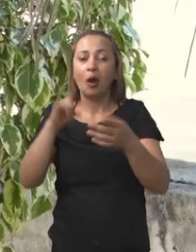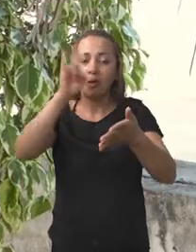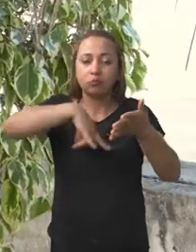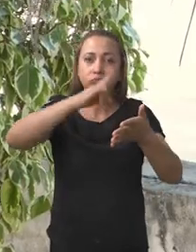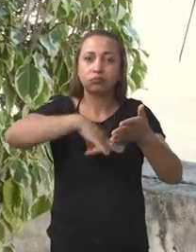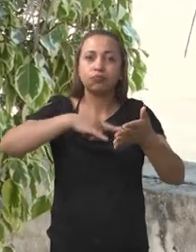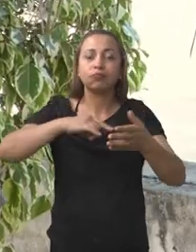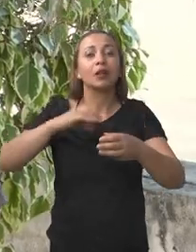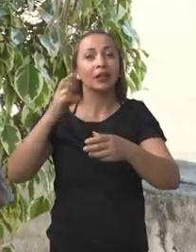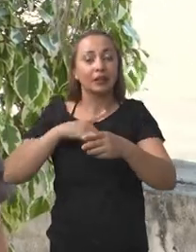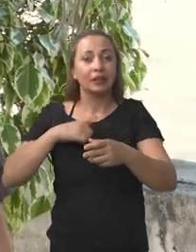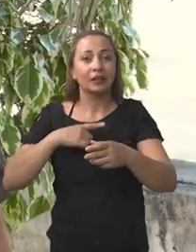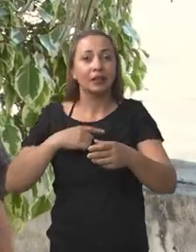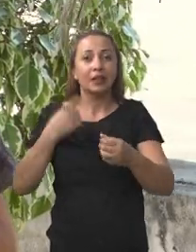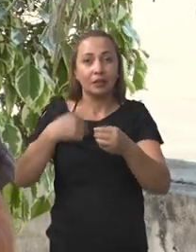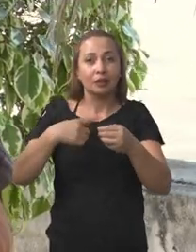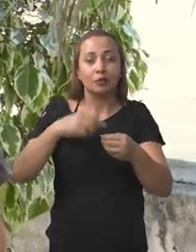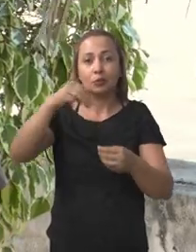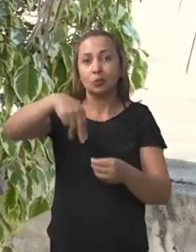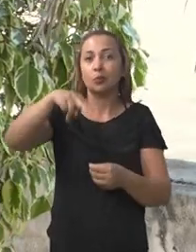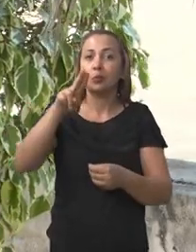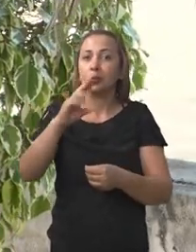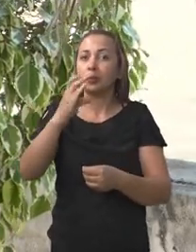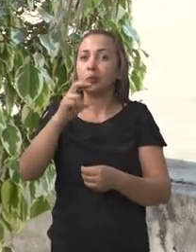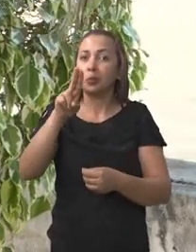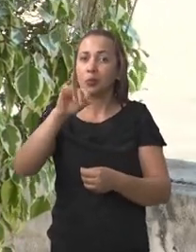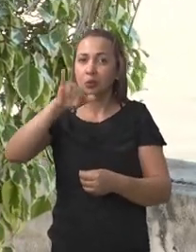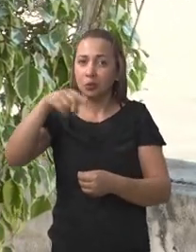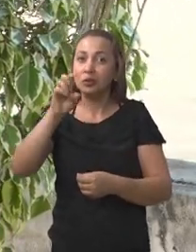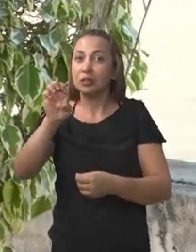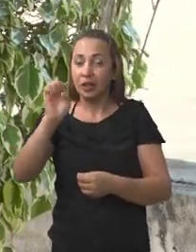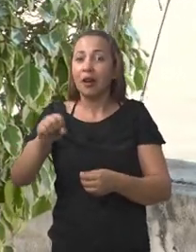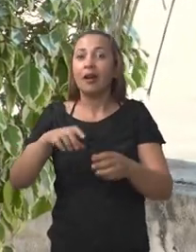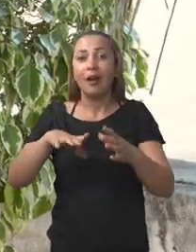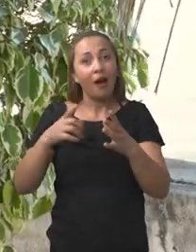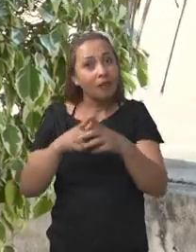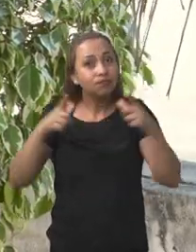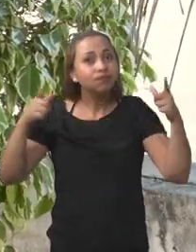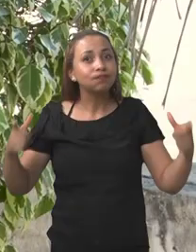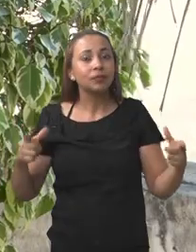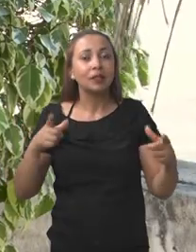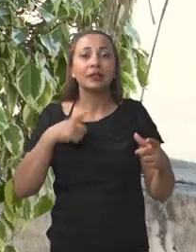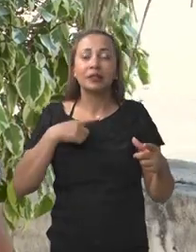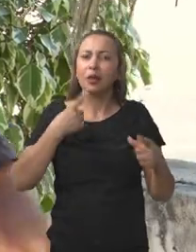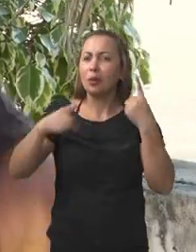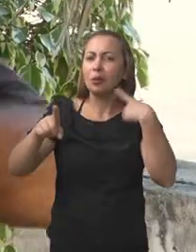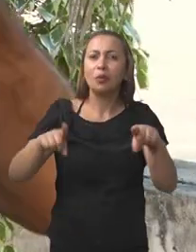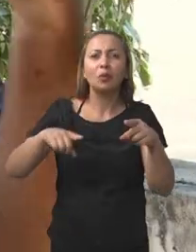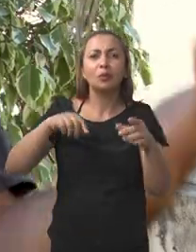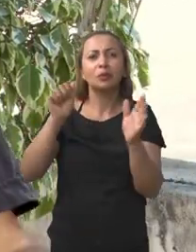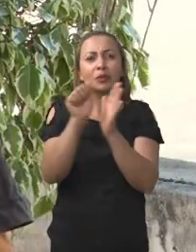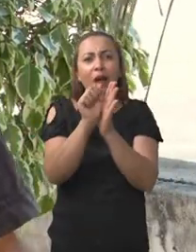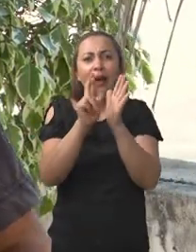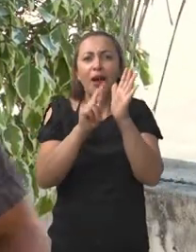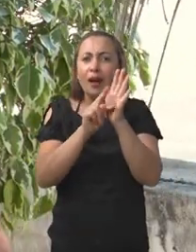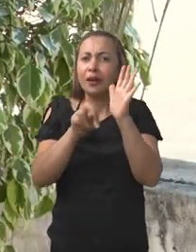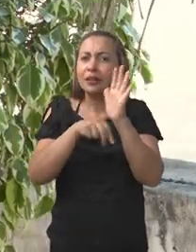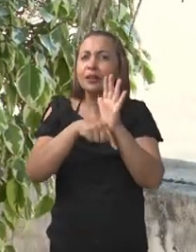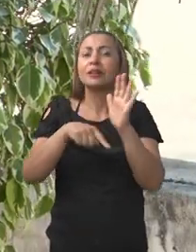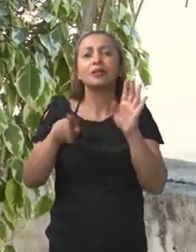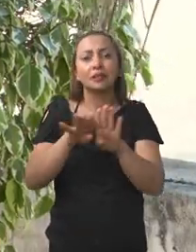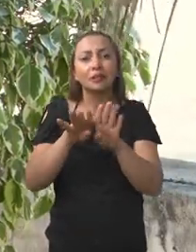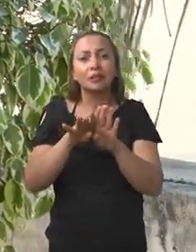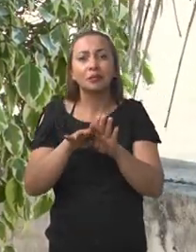presente no Arquivo Público Municipal de Mucuge é muito grande. E, além disso, a gente tem outros arquivos, né? Como, por exemplo, o Cartório de Andaraí,